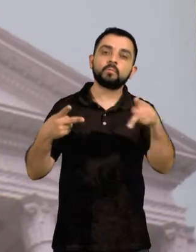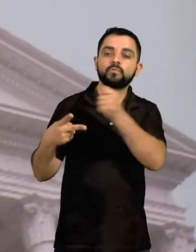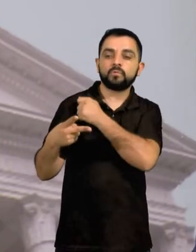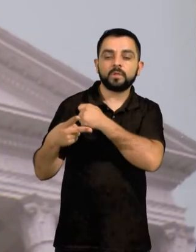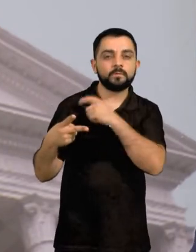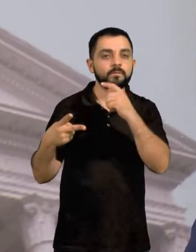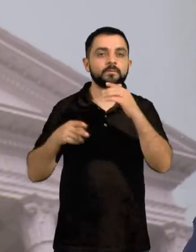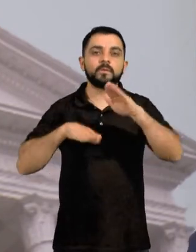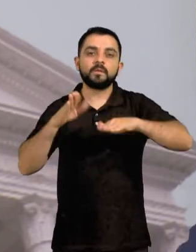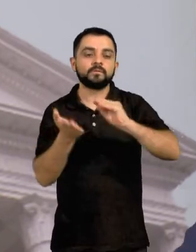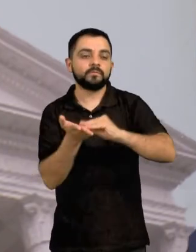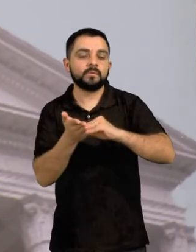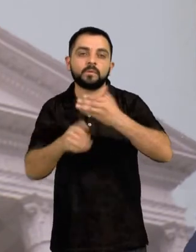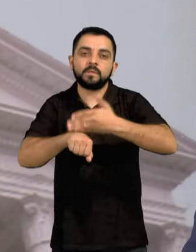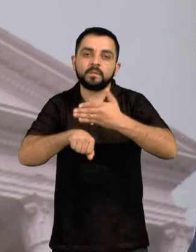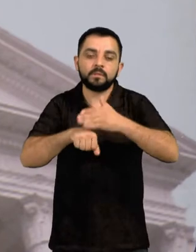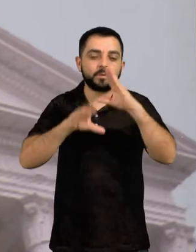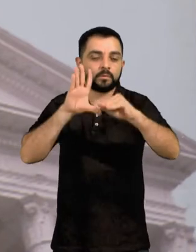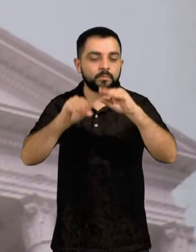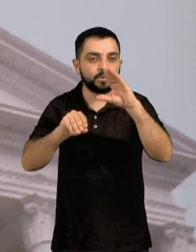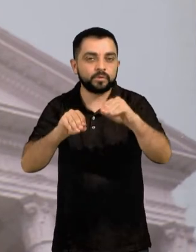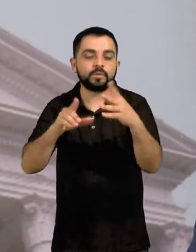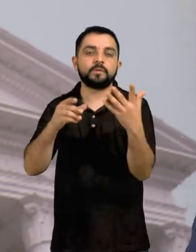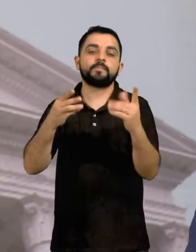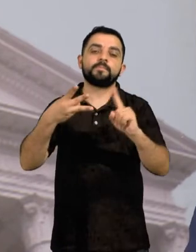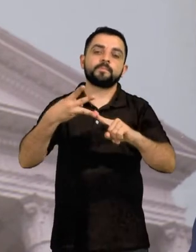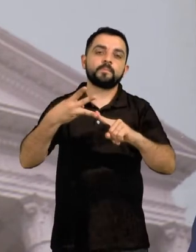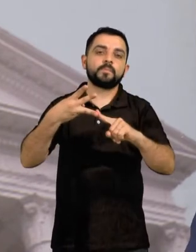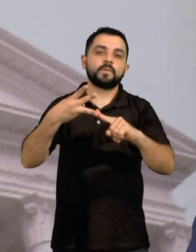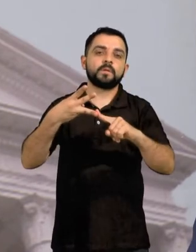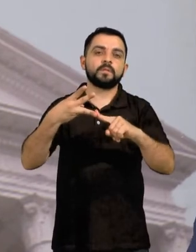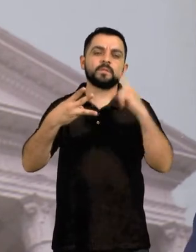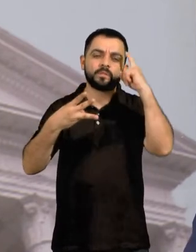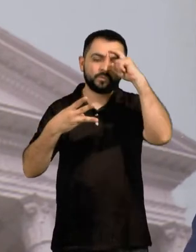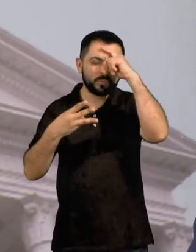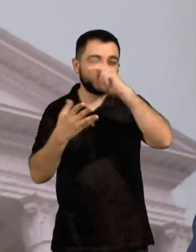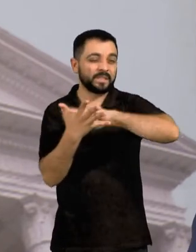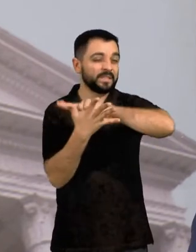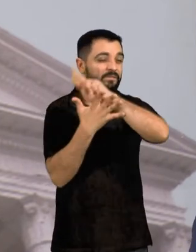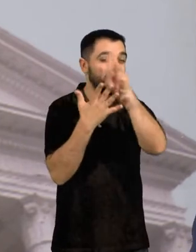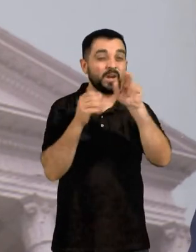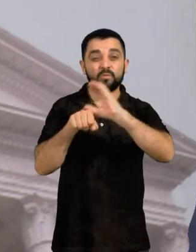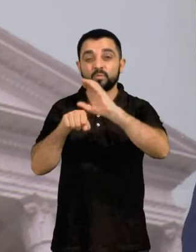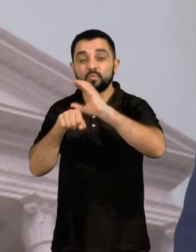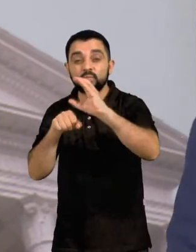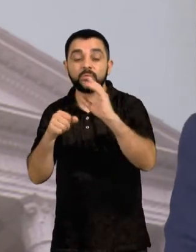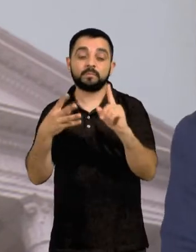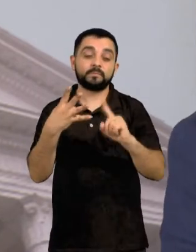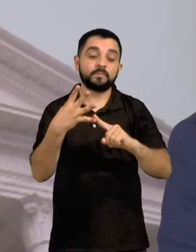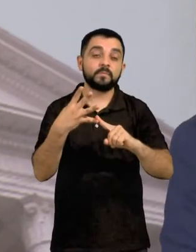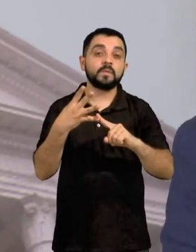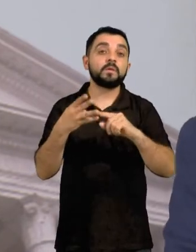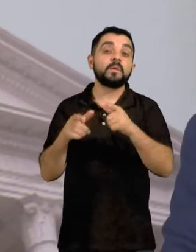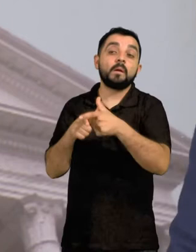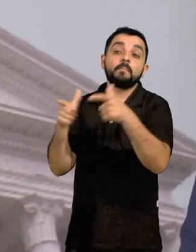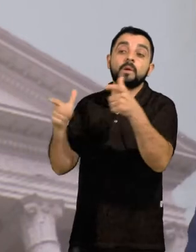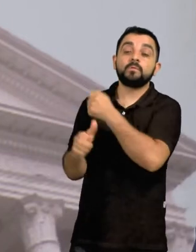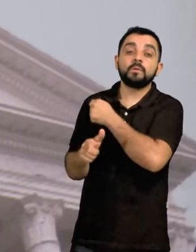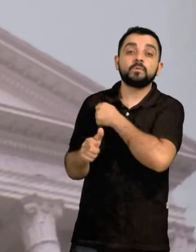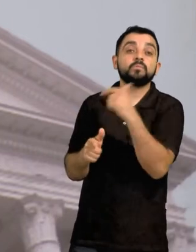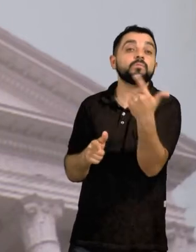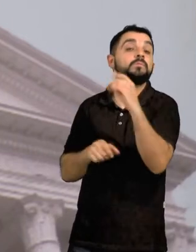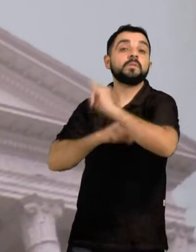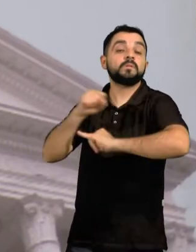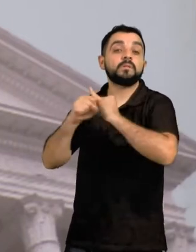inclusive dos professores, a enorme diversidade interna dos nossos cursos, e, inclusive, a ausência da inclusão digital de boa parte dos nossos